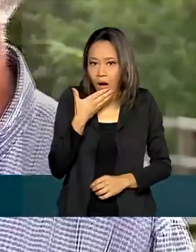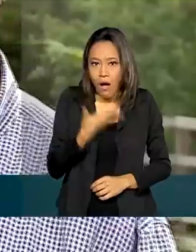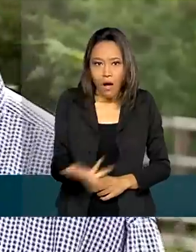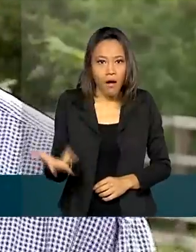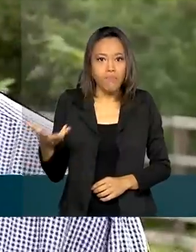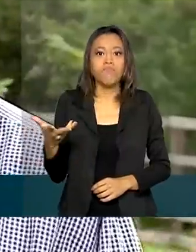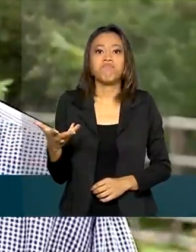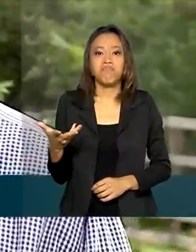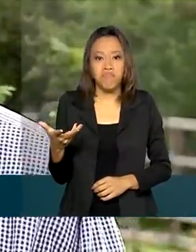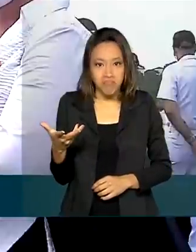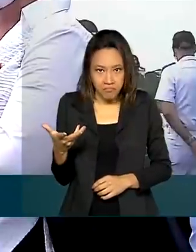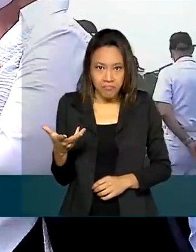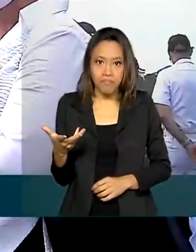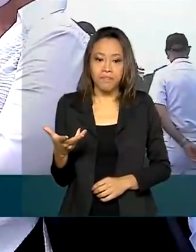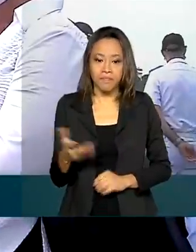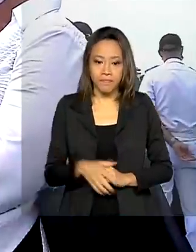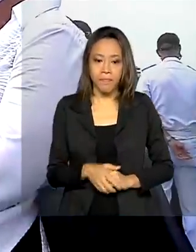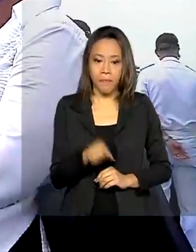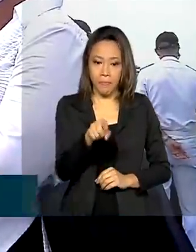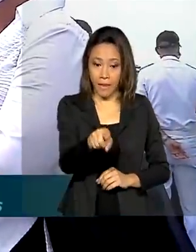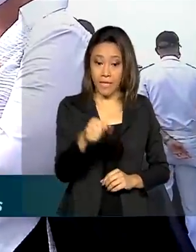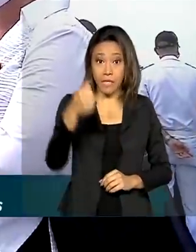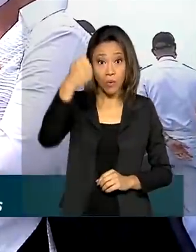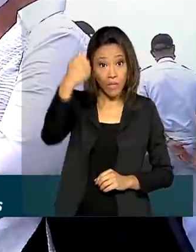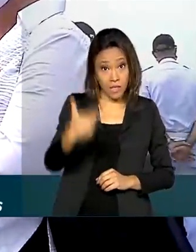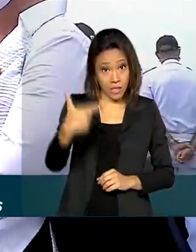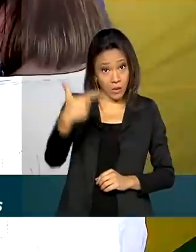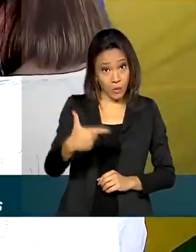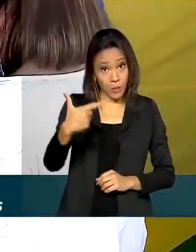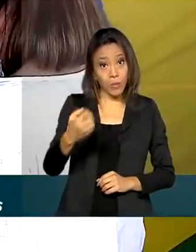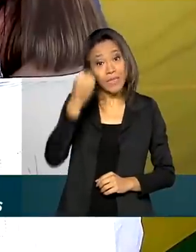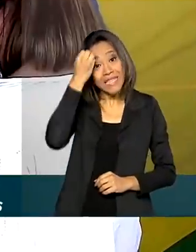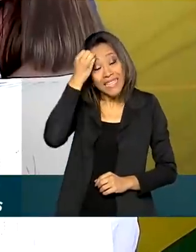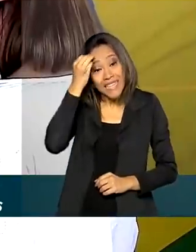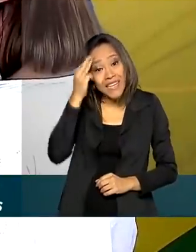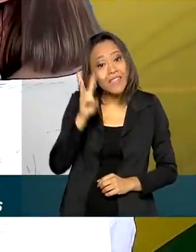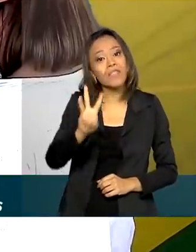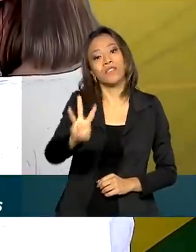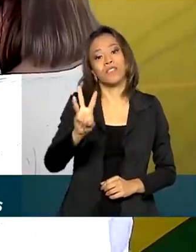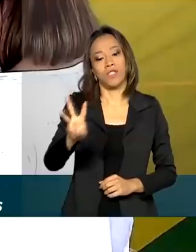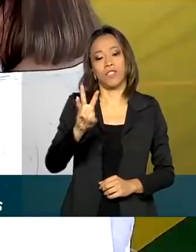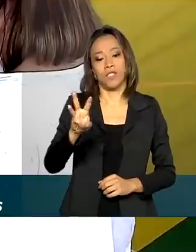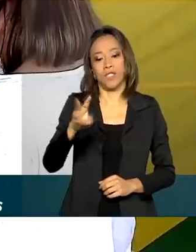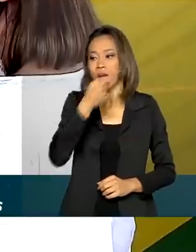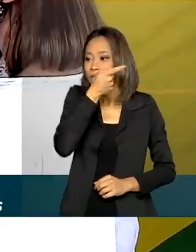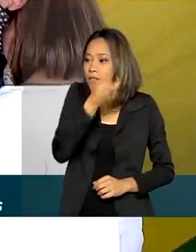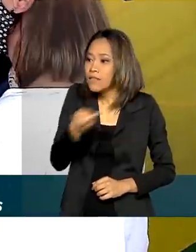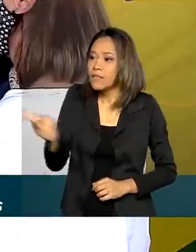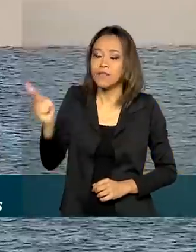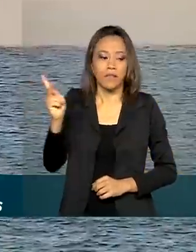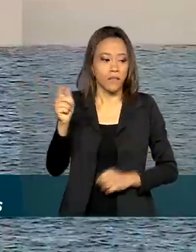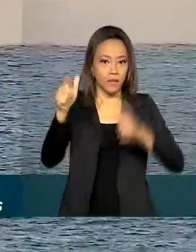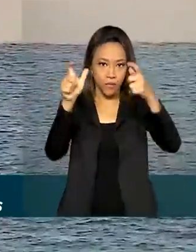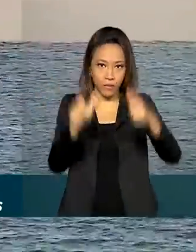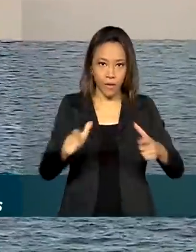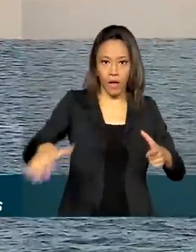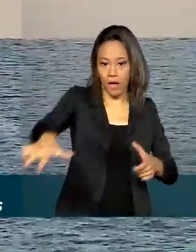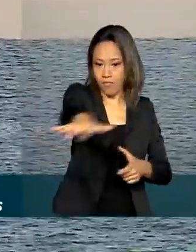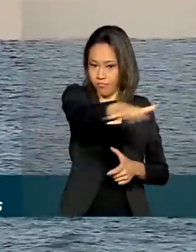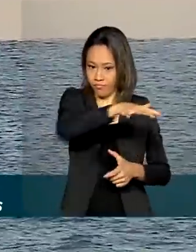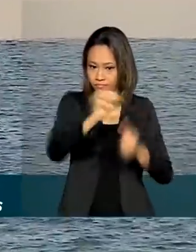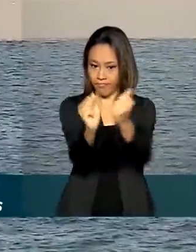trabalho. Este é o segundo dos três dias de visita dos embaixadores à região amazônica. Uma